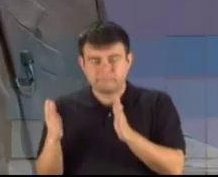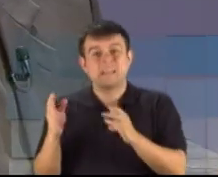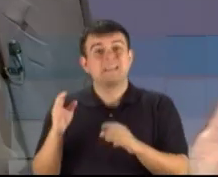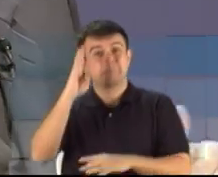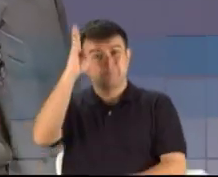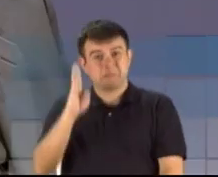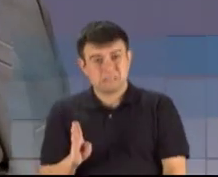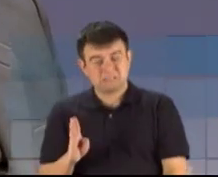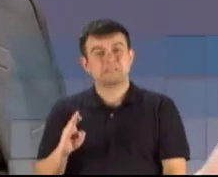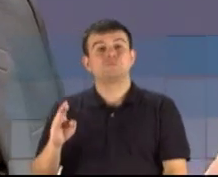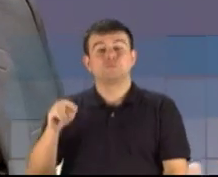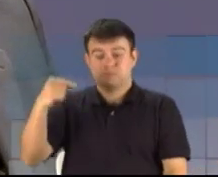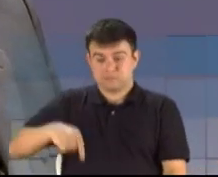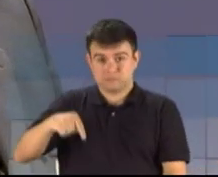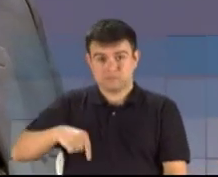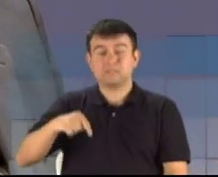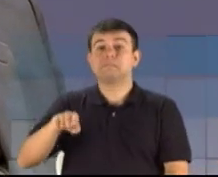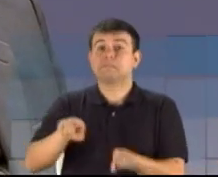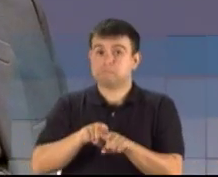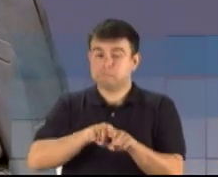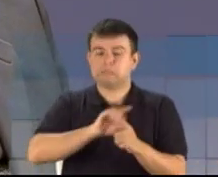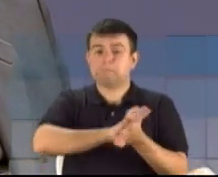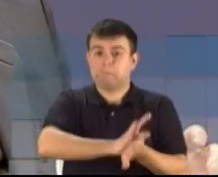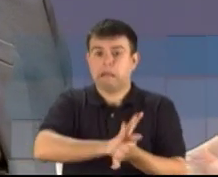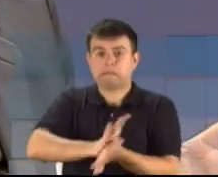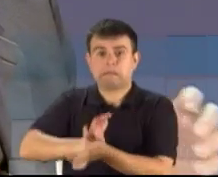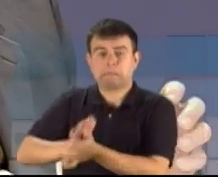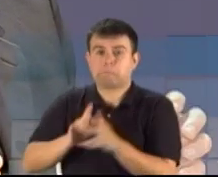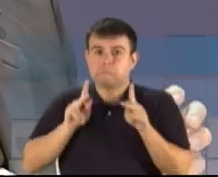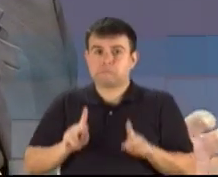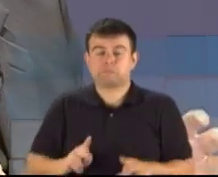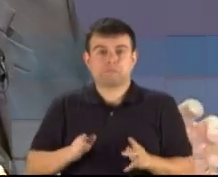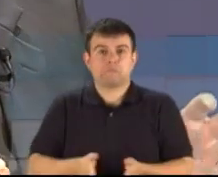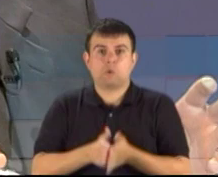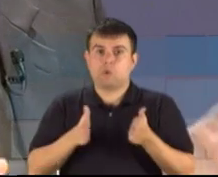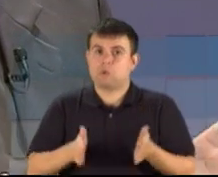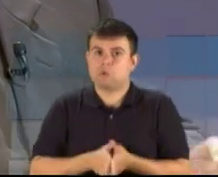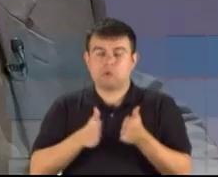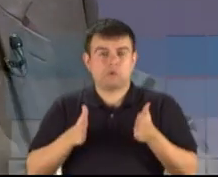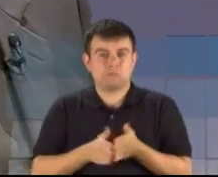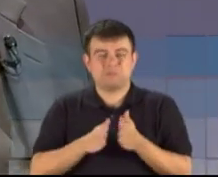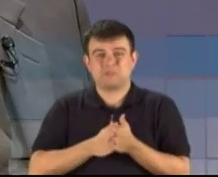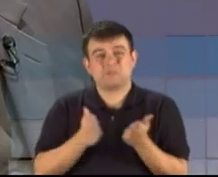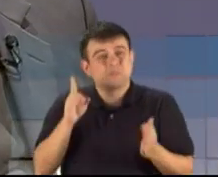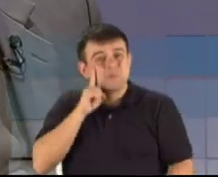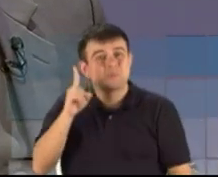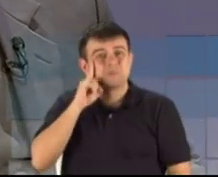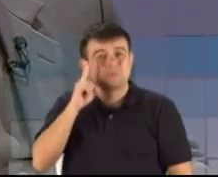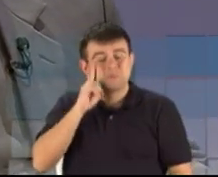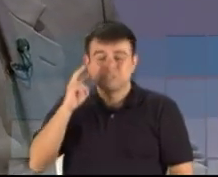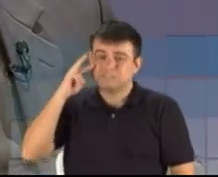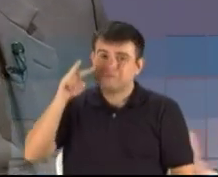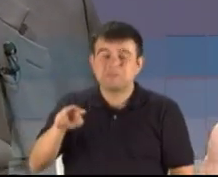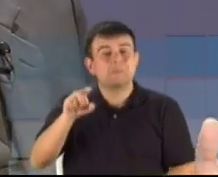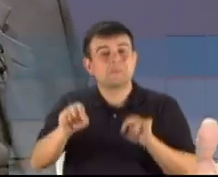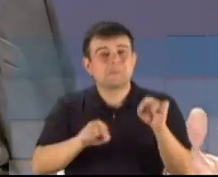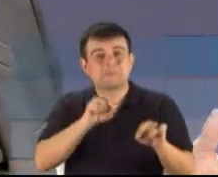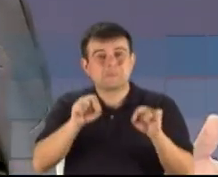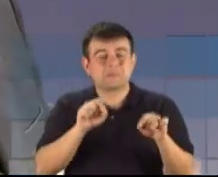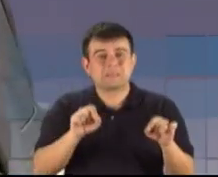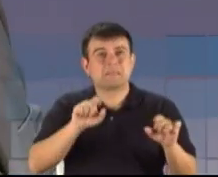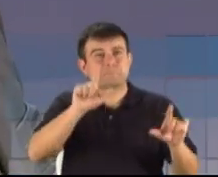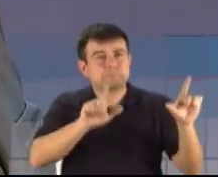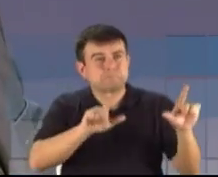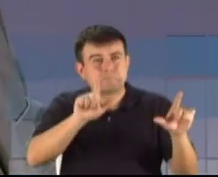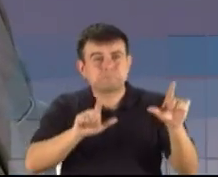matando pessoas humildes. Diário, diariamente, a gente assiste vídeos, assiste notícias de